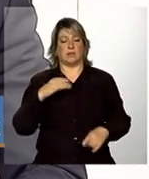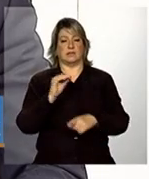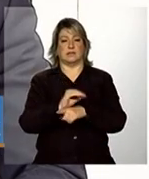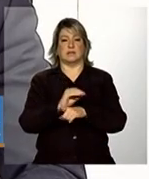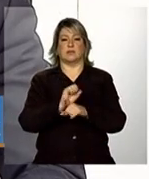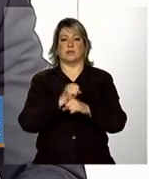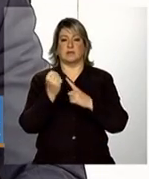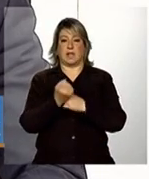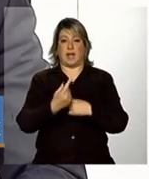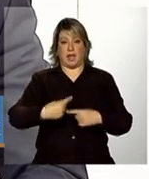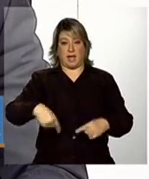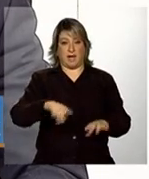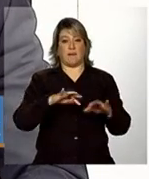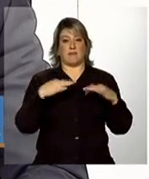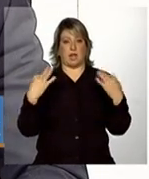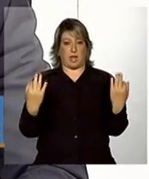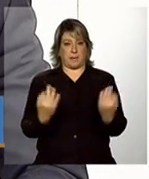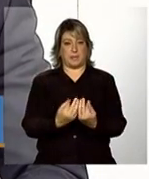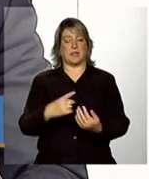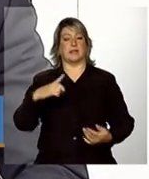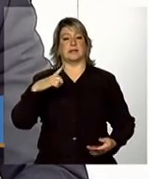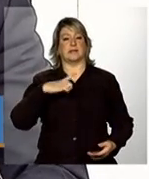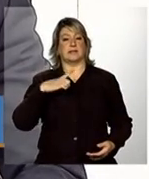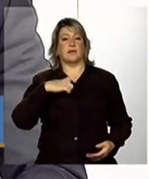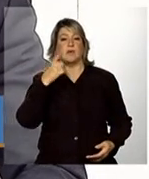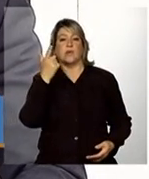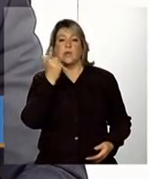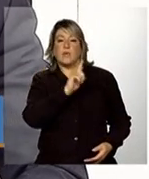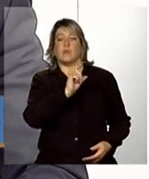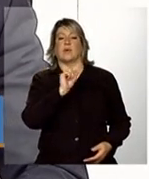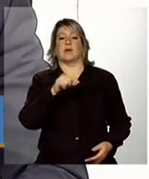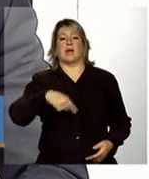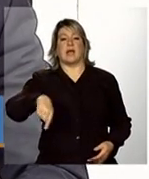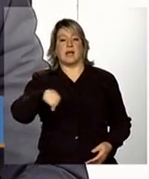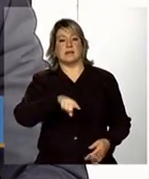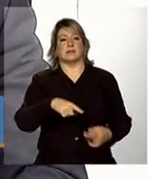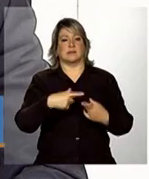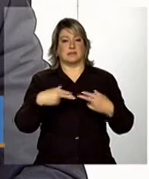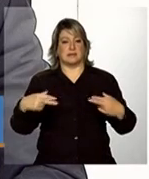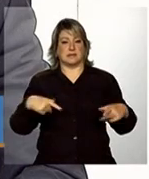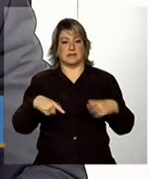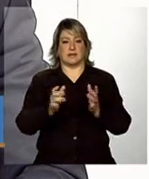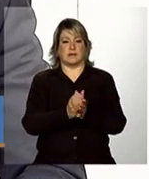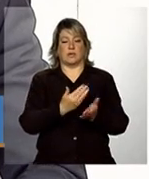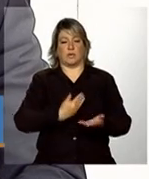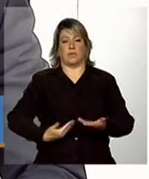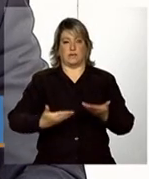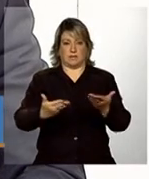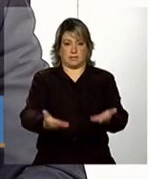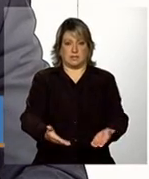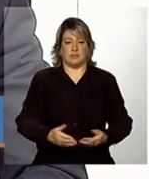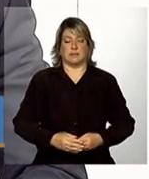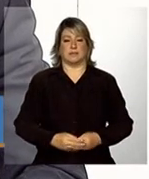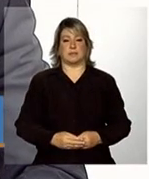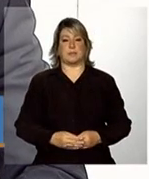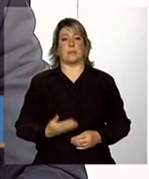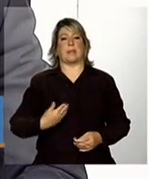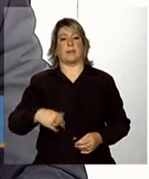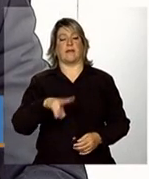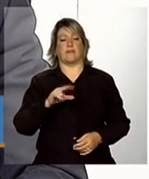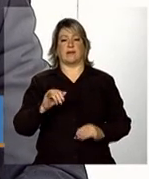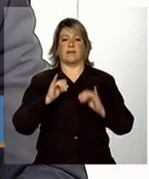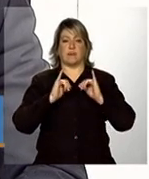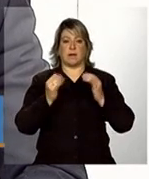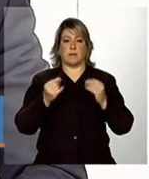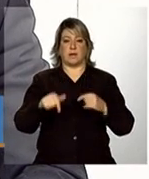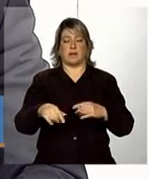famílias tenham acesso a esses serviços. O interesse fundamental das condicionalidades, nós vamos repetir isso muito ao longo